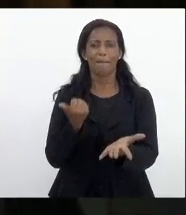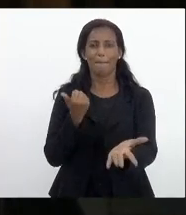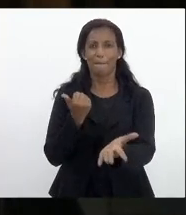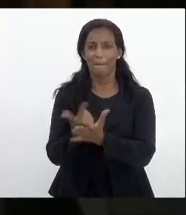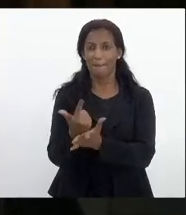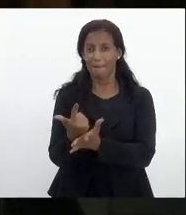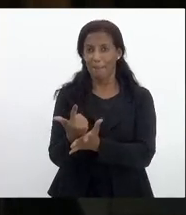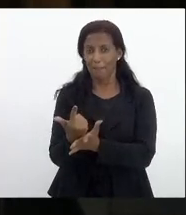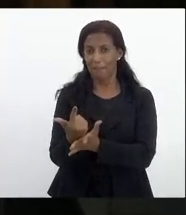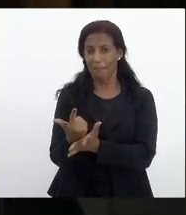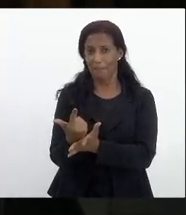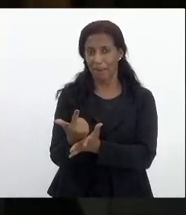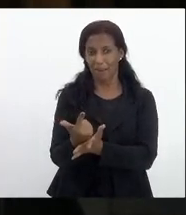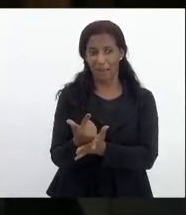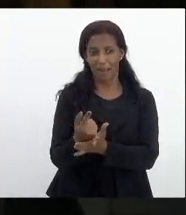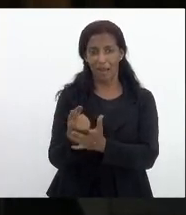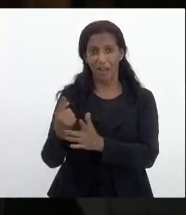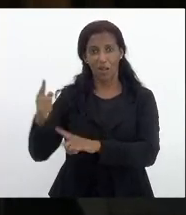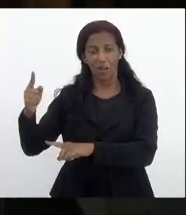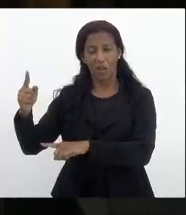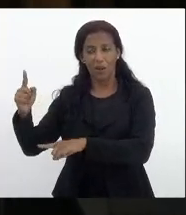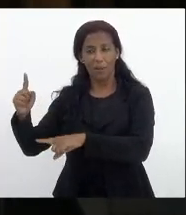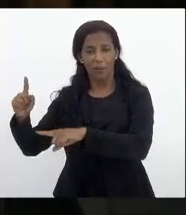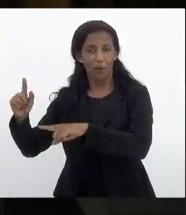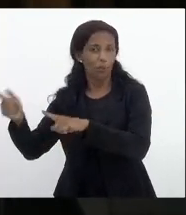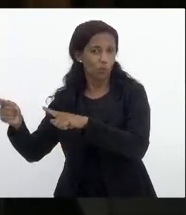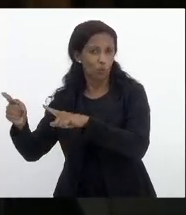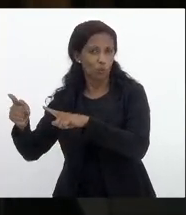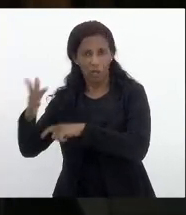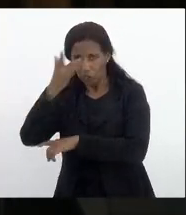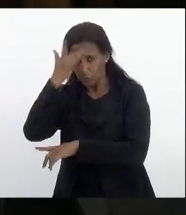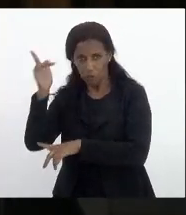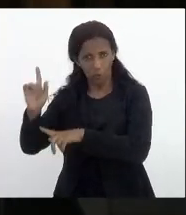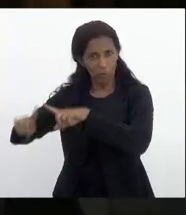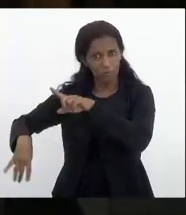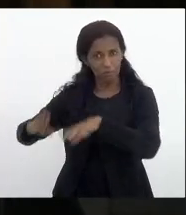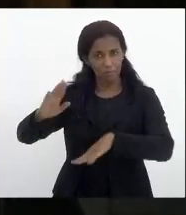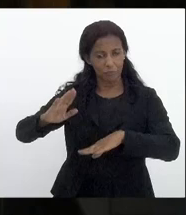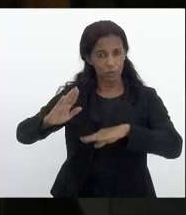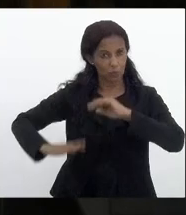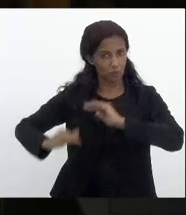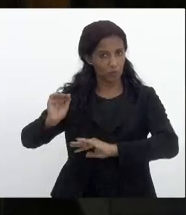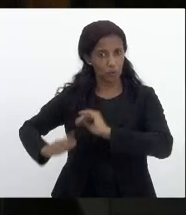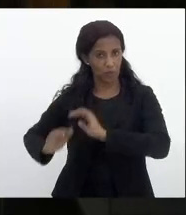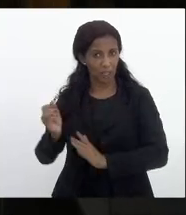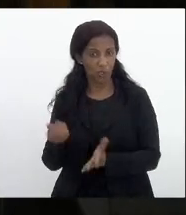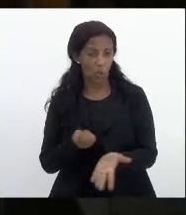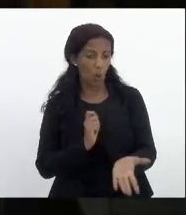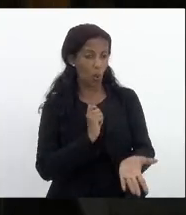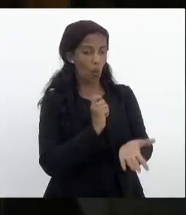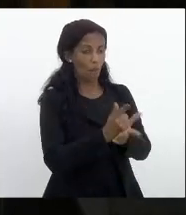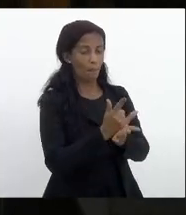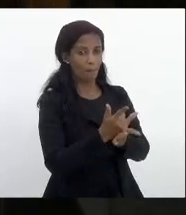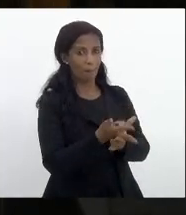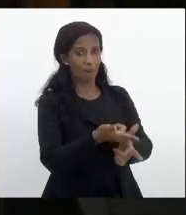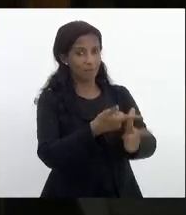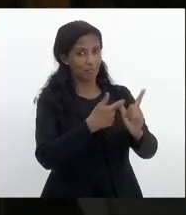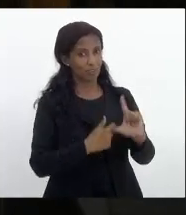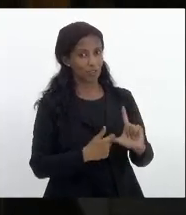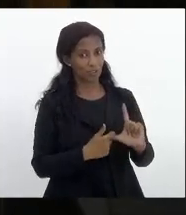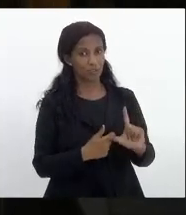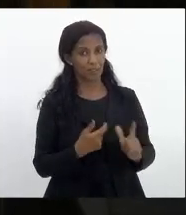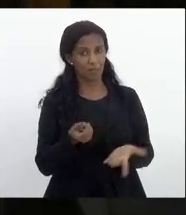a folha ou não tem dinheiro para as despesas de custeio porque investimento já